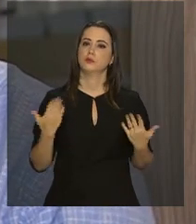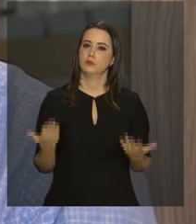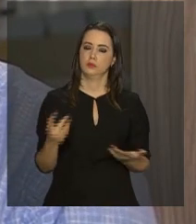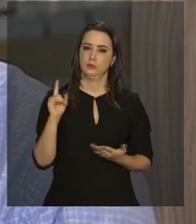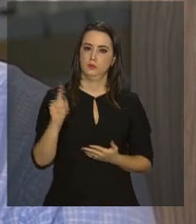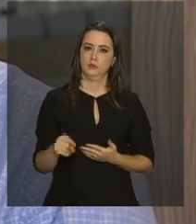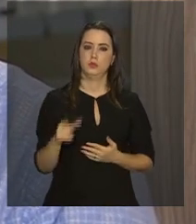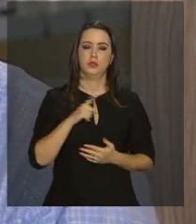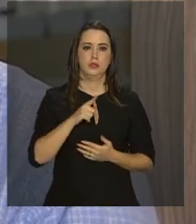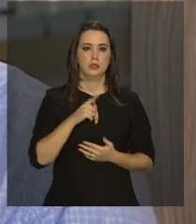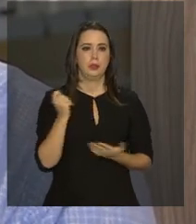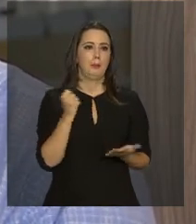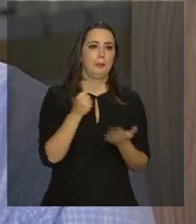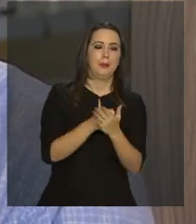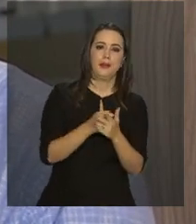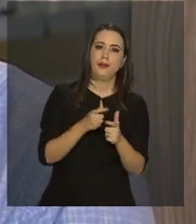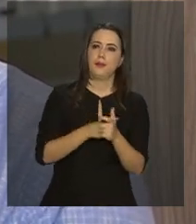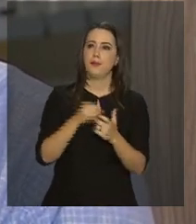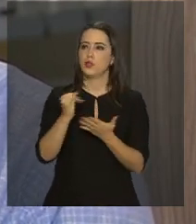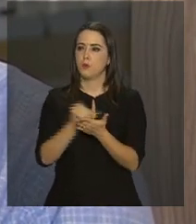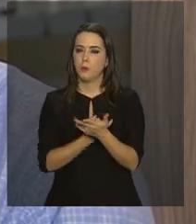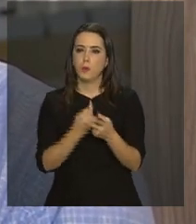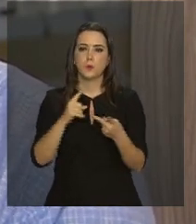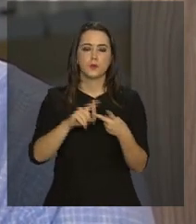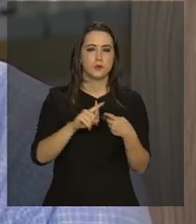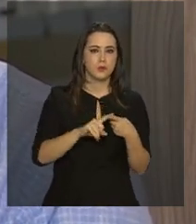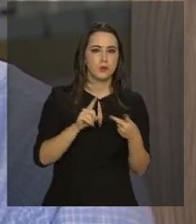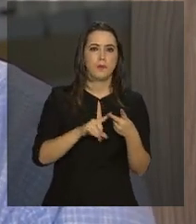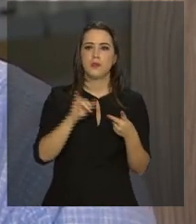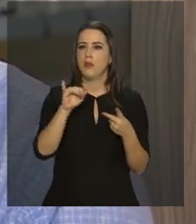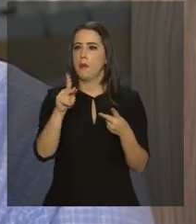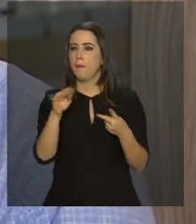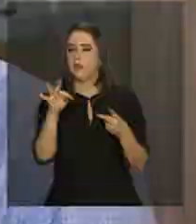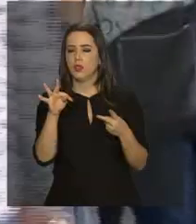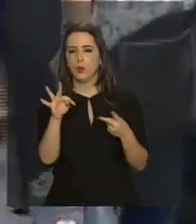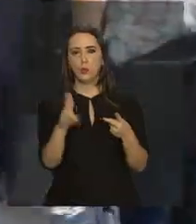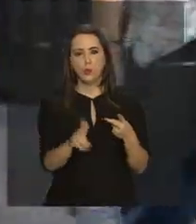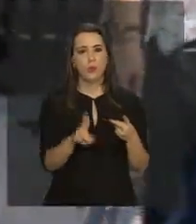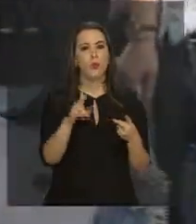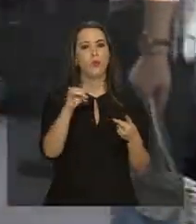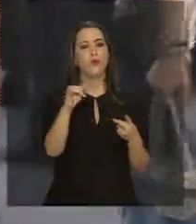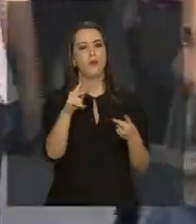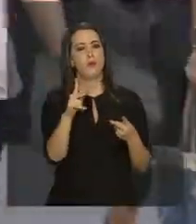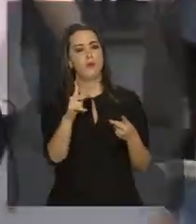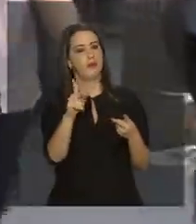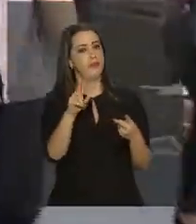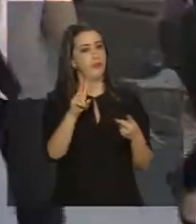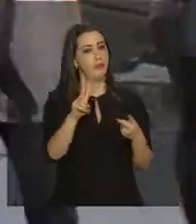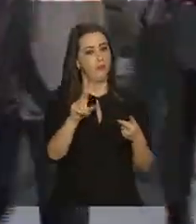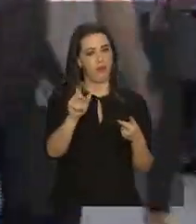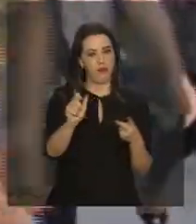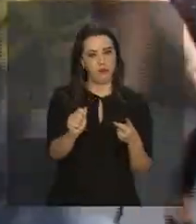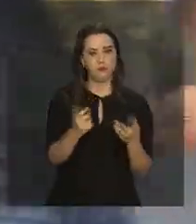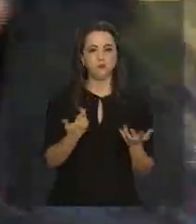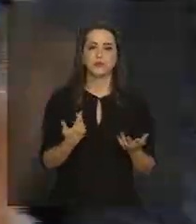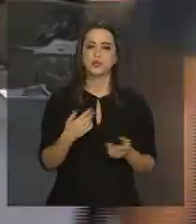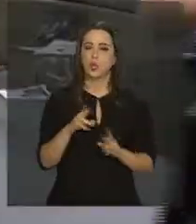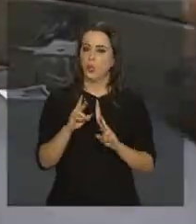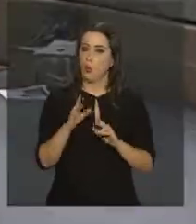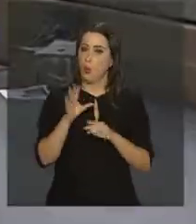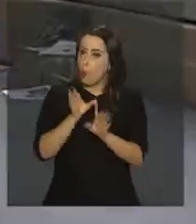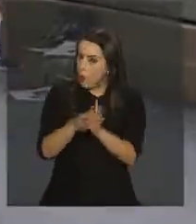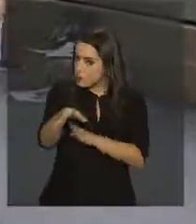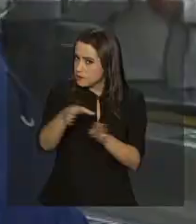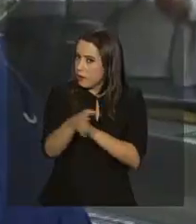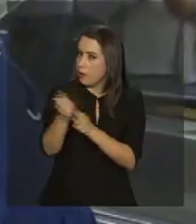a gente tem pagamento de impostos, IPTU, IPVA. A recomendação é quitar dívidas e poupar uma